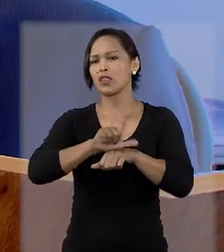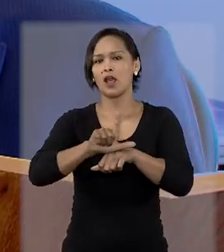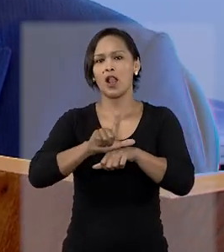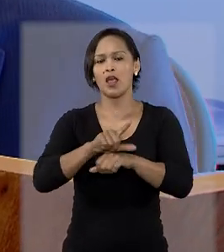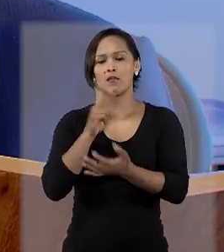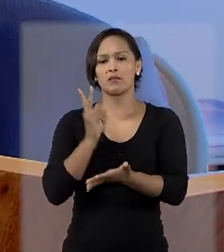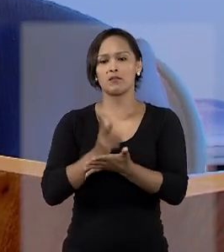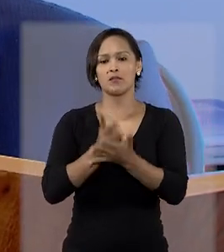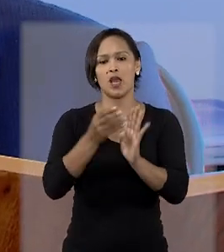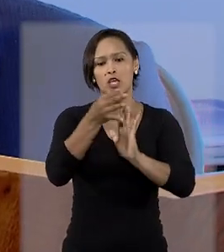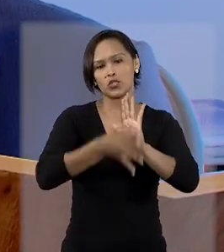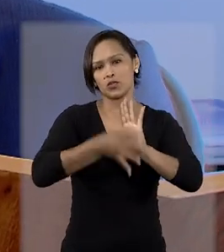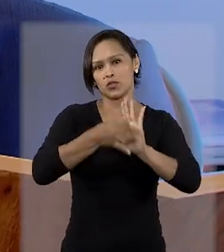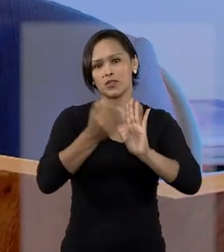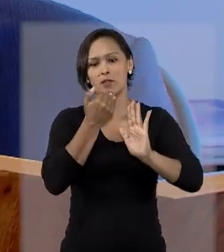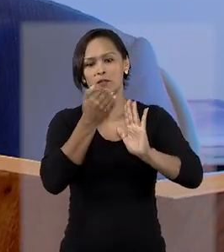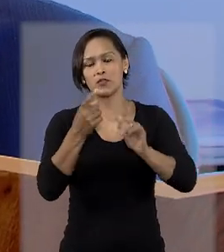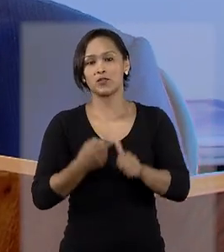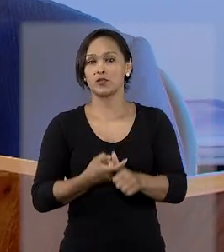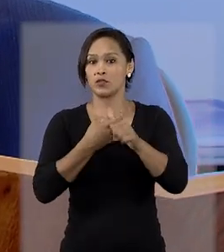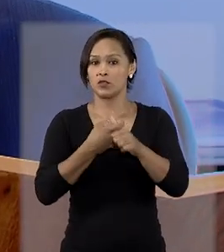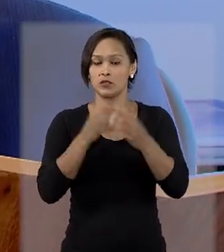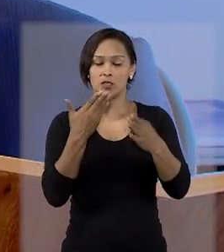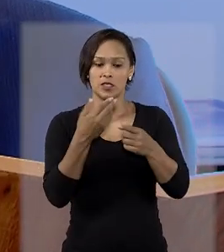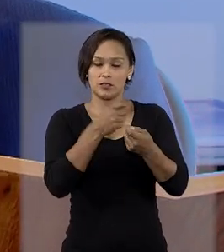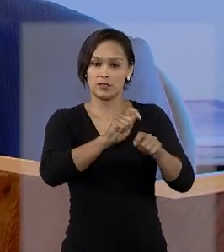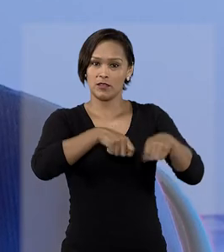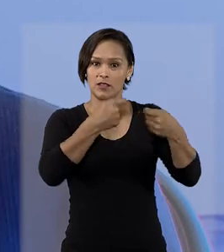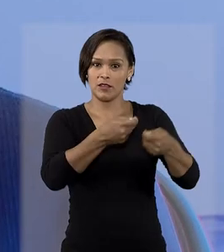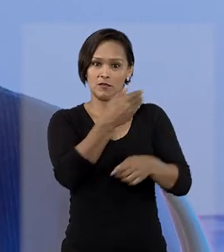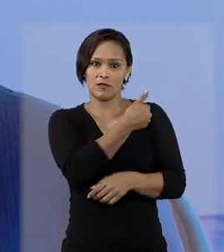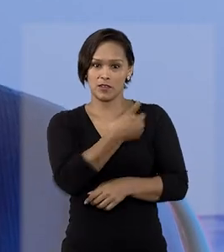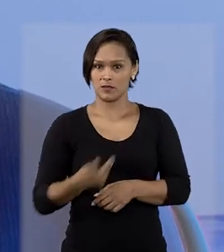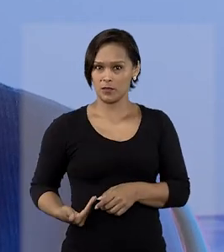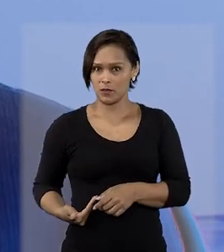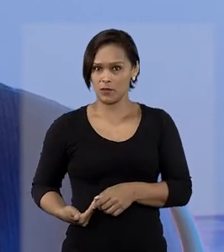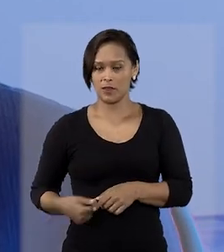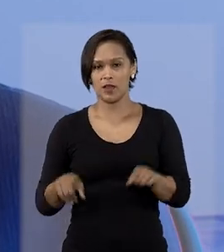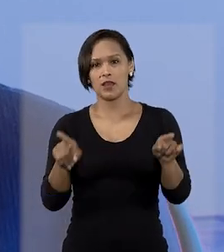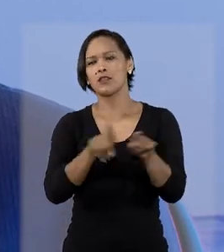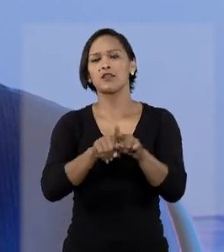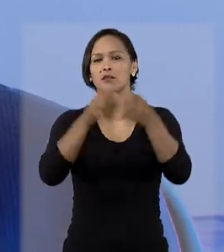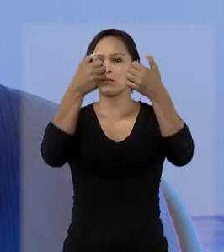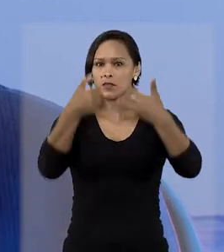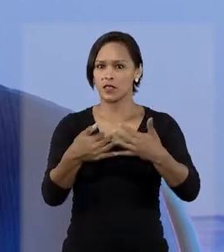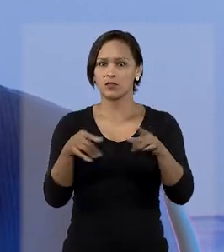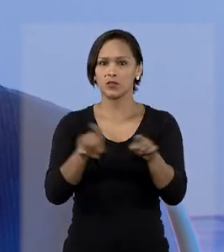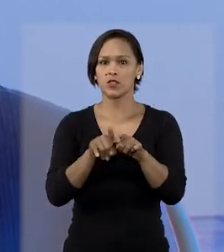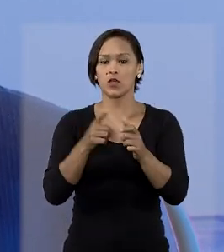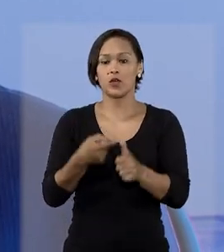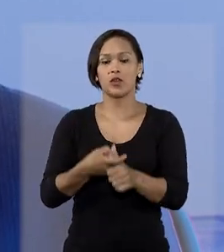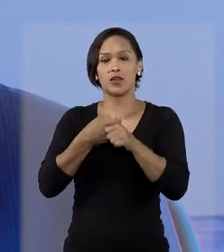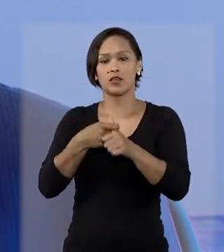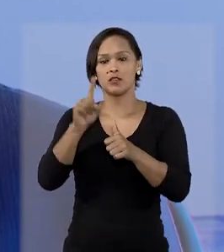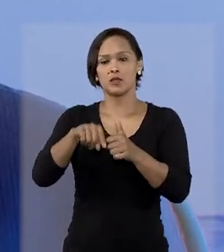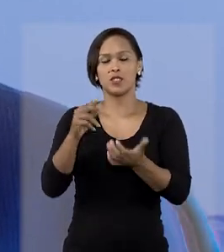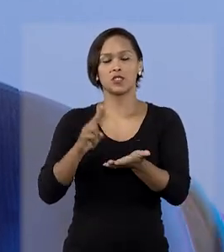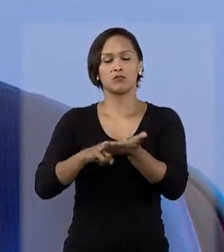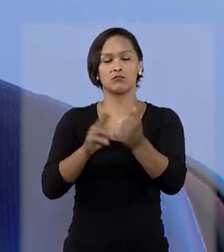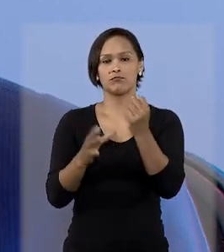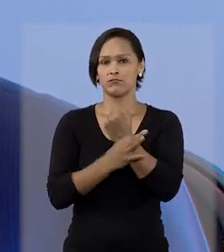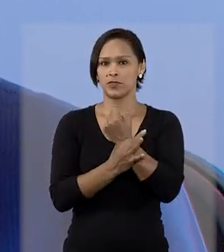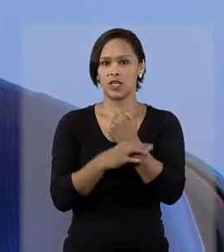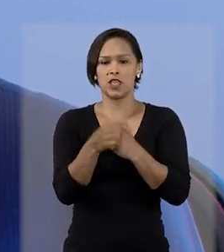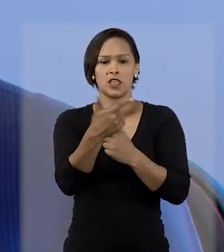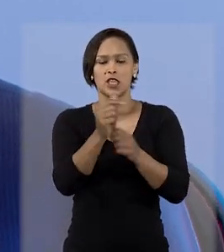ajuizar pedido de suspensão em defesa de interesses públicos. Além disso, explicou que a suspensão de segurança não tem